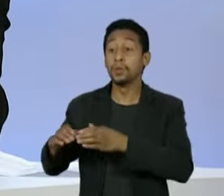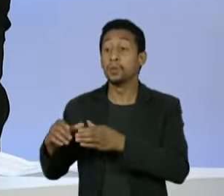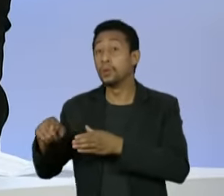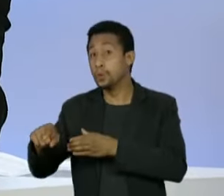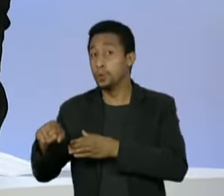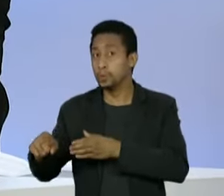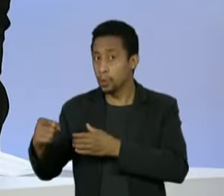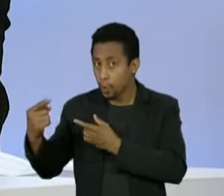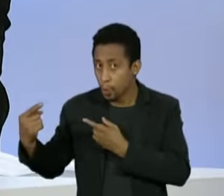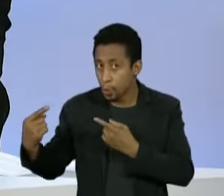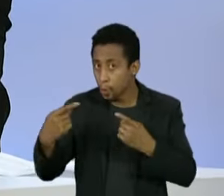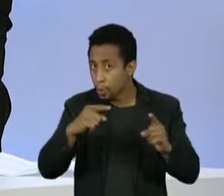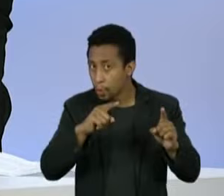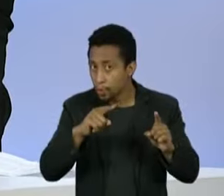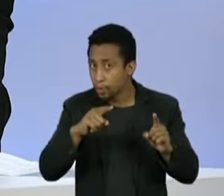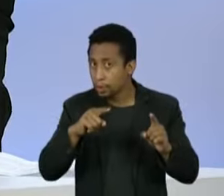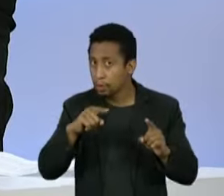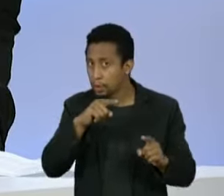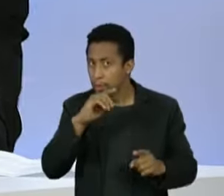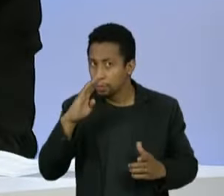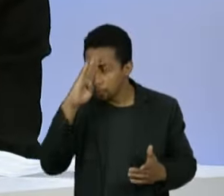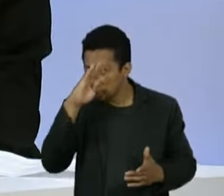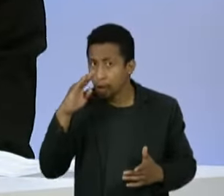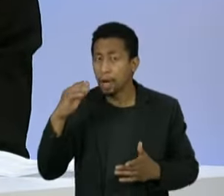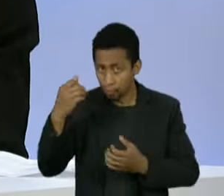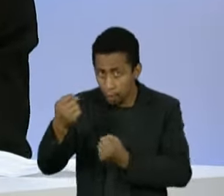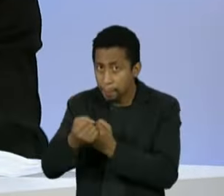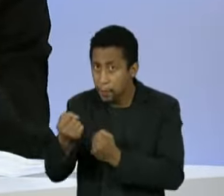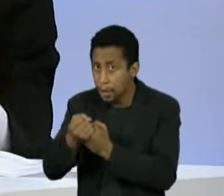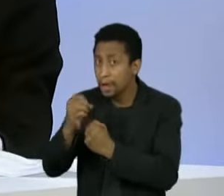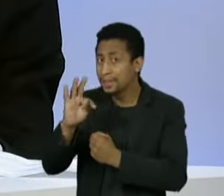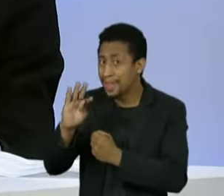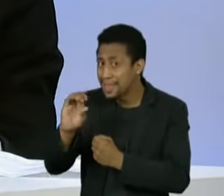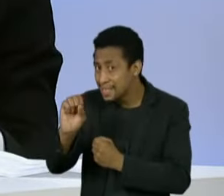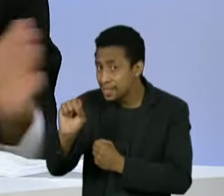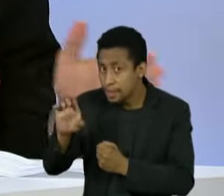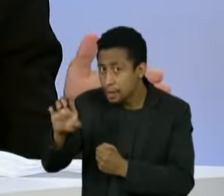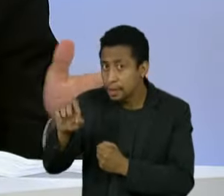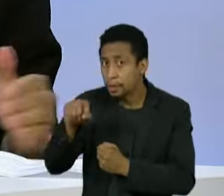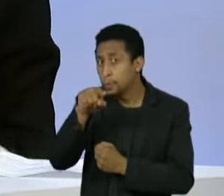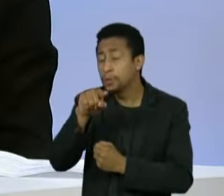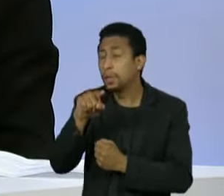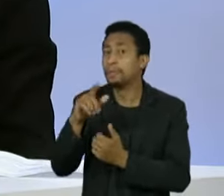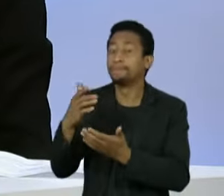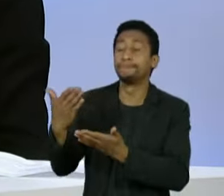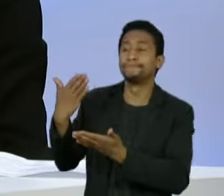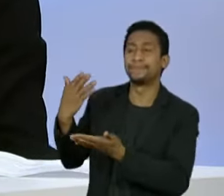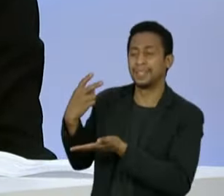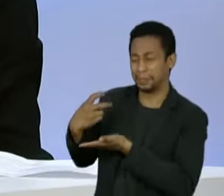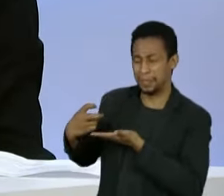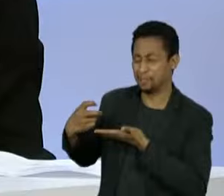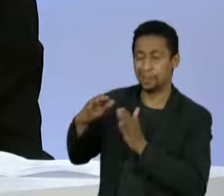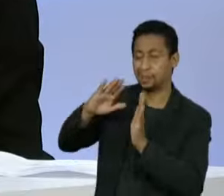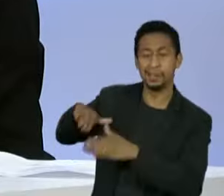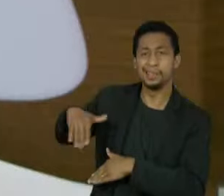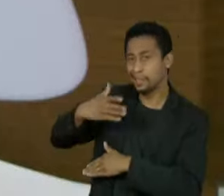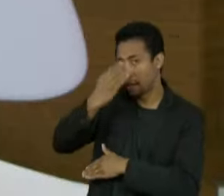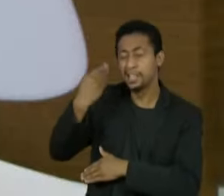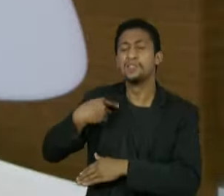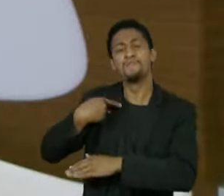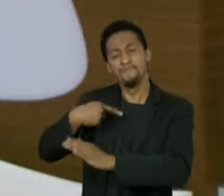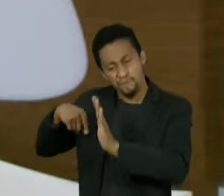Congresso de apoiar o TSE e o senhor avalia que é o momento de mudar a página, esquecer o impeachment e focar na cassação?